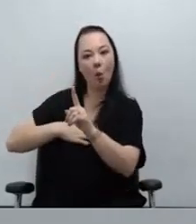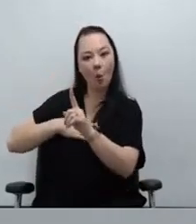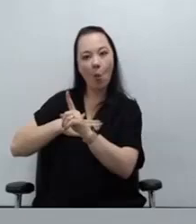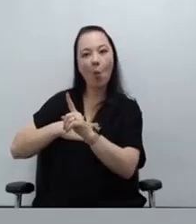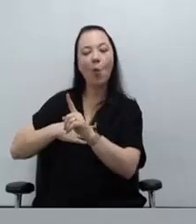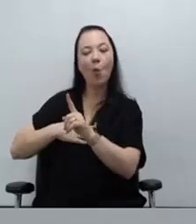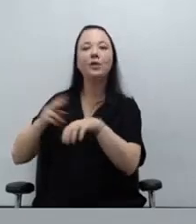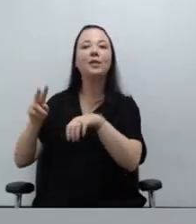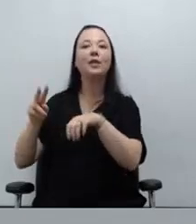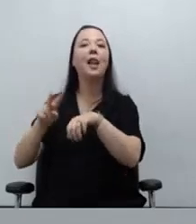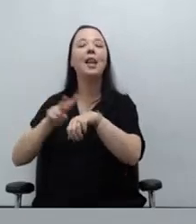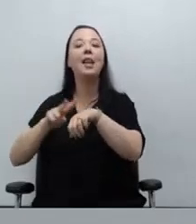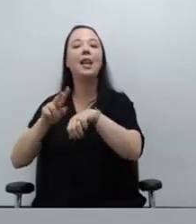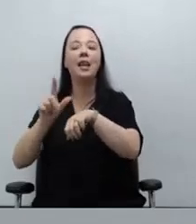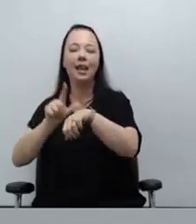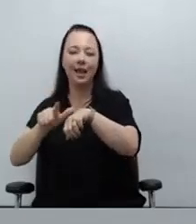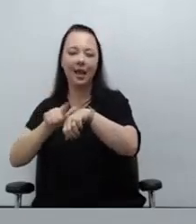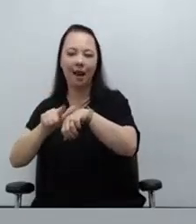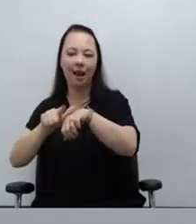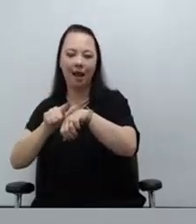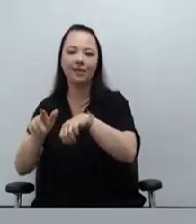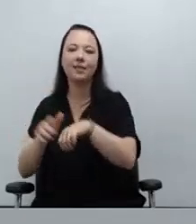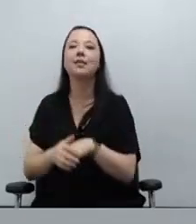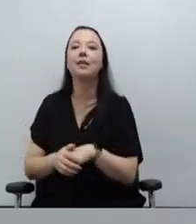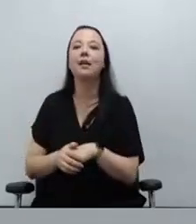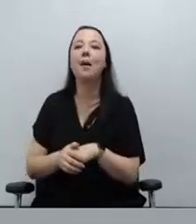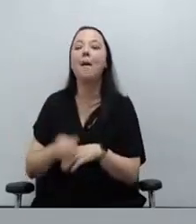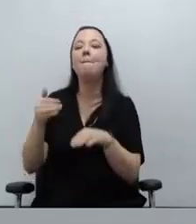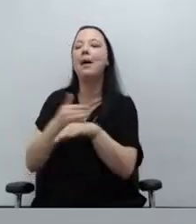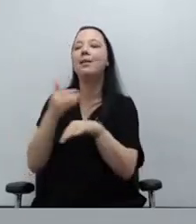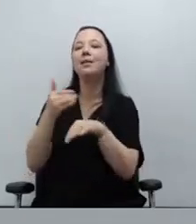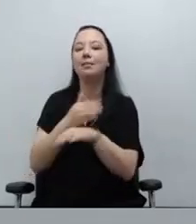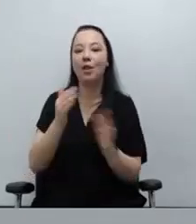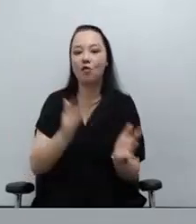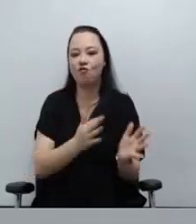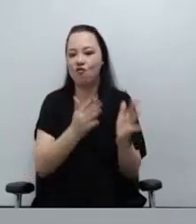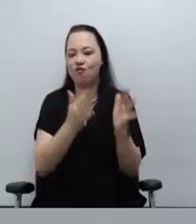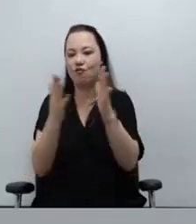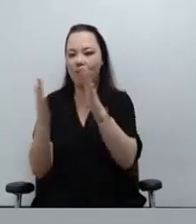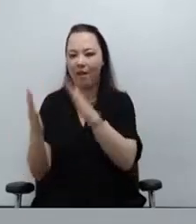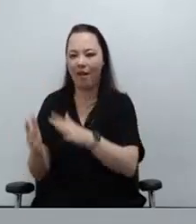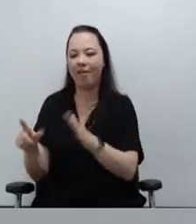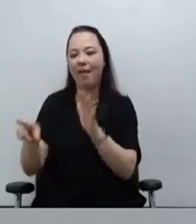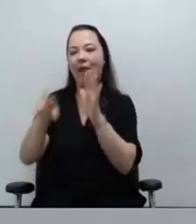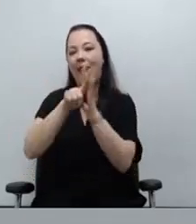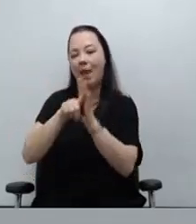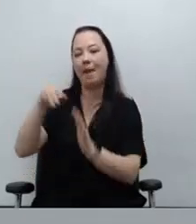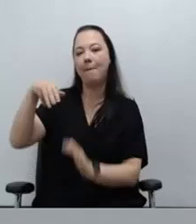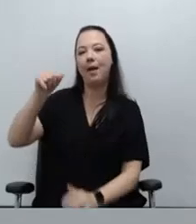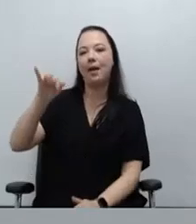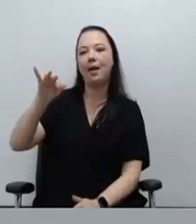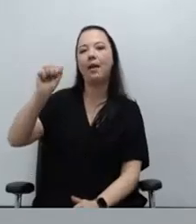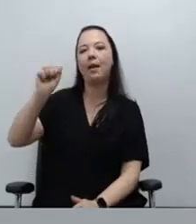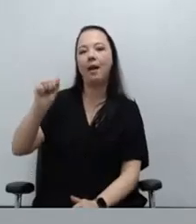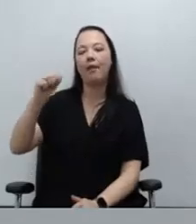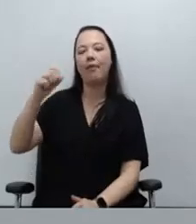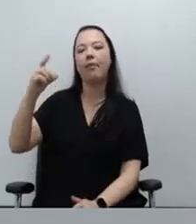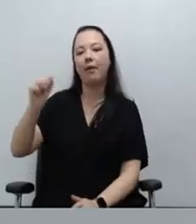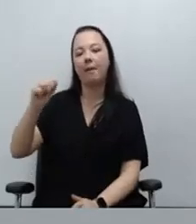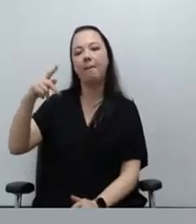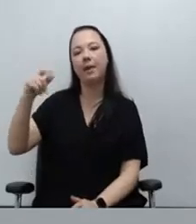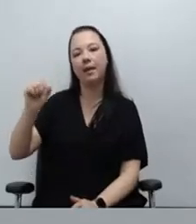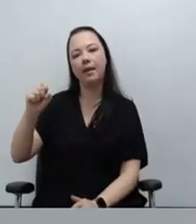está participando também da Jornada da Maria da Penha e ainda a